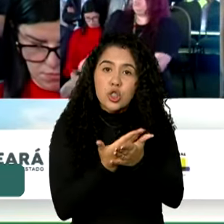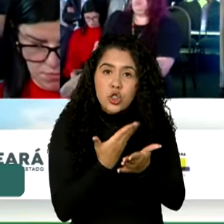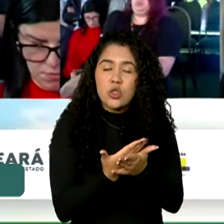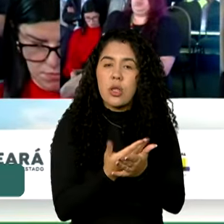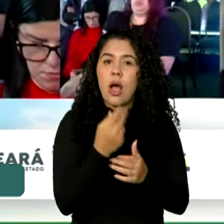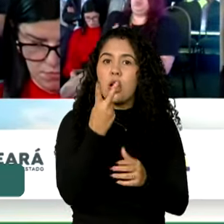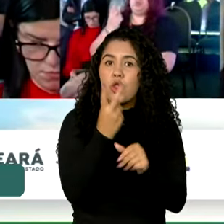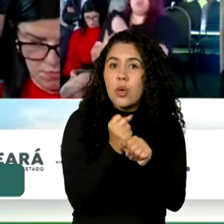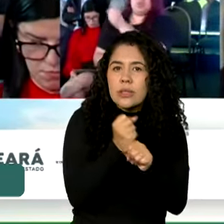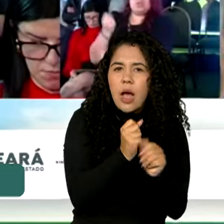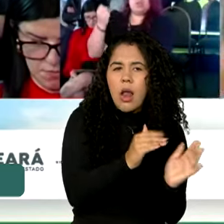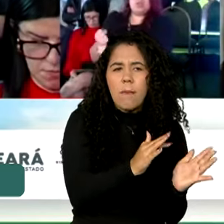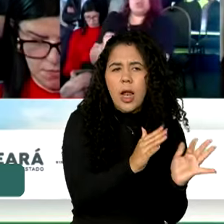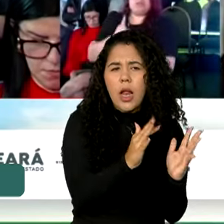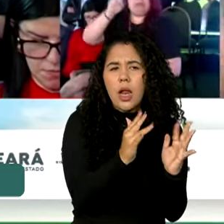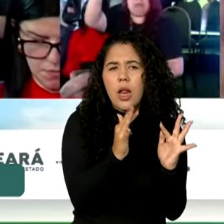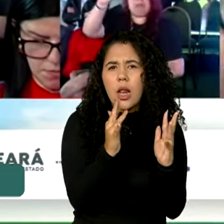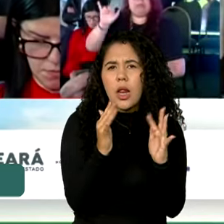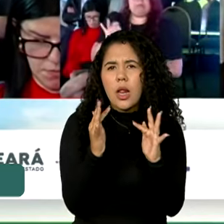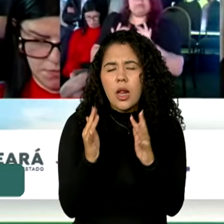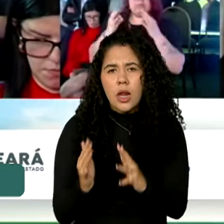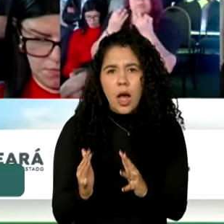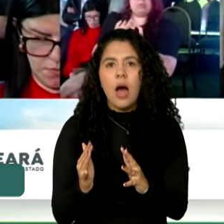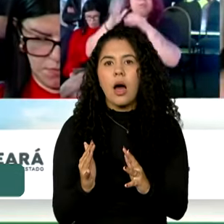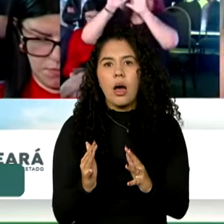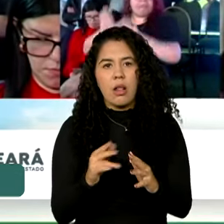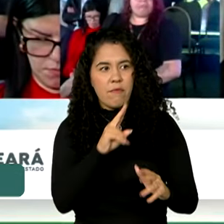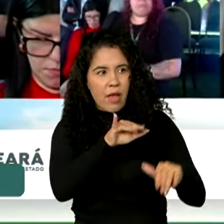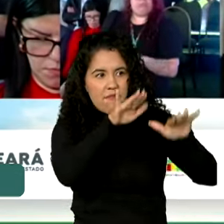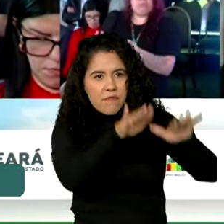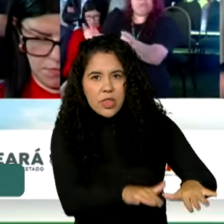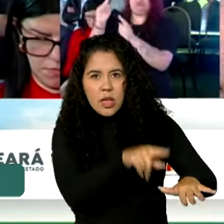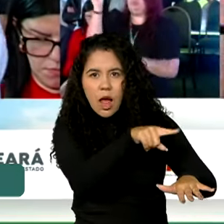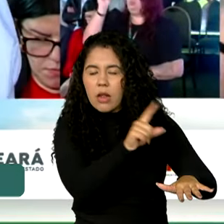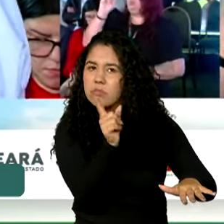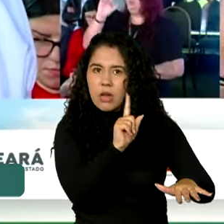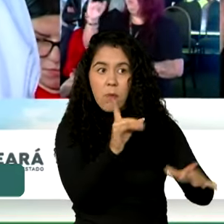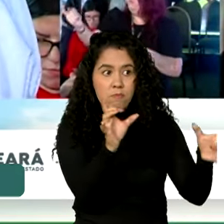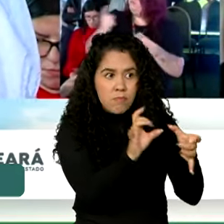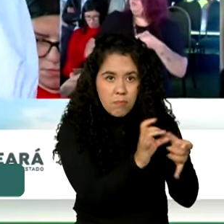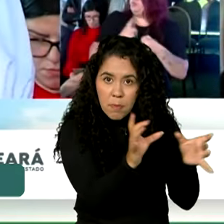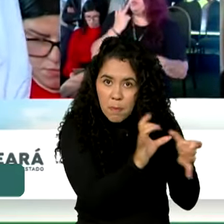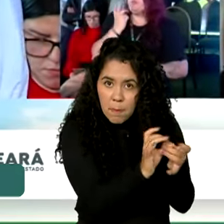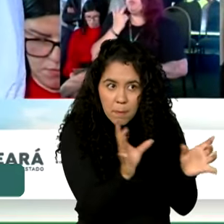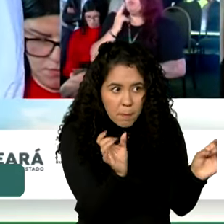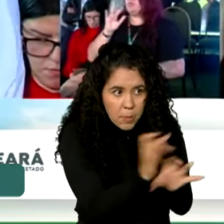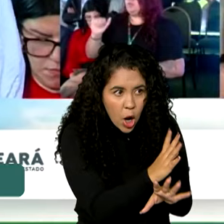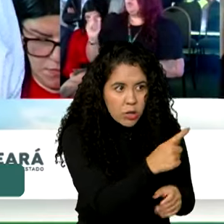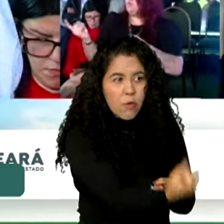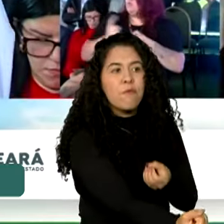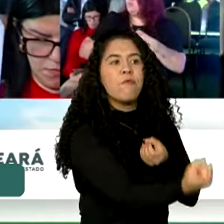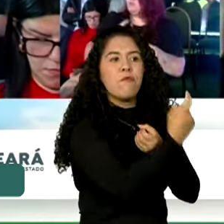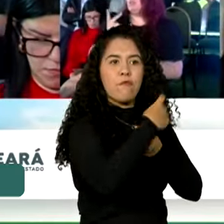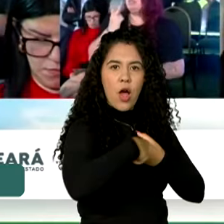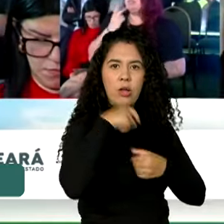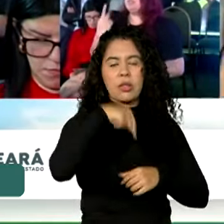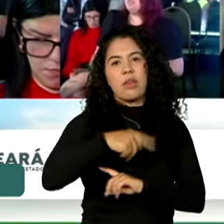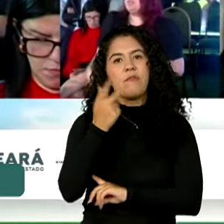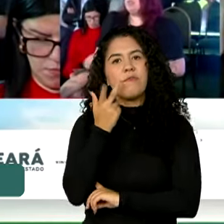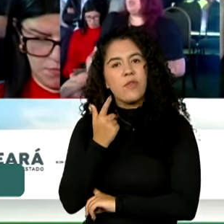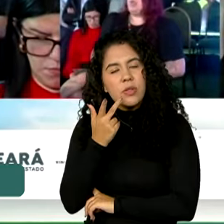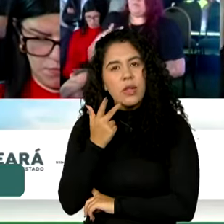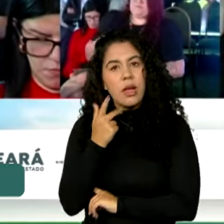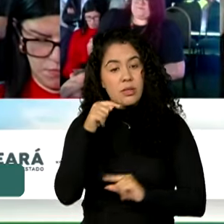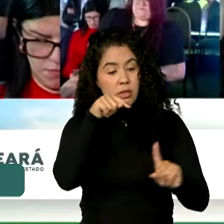dois anos lá, não vão formar família lá e ficar lá. Voltarão para Fortaleza, voltarão para o Ceará e os seus